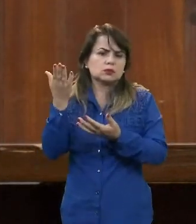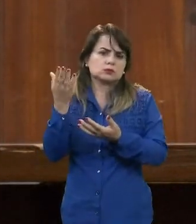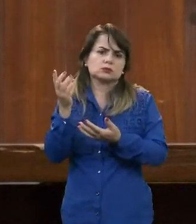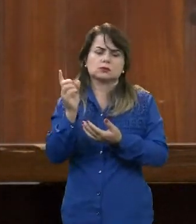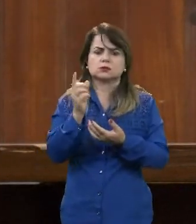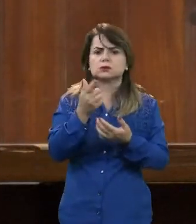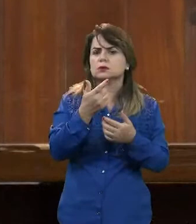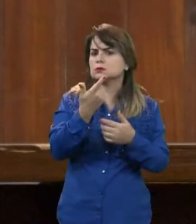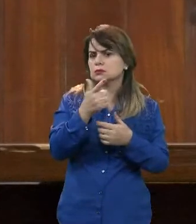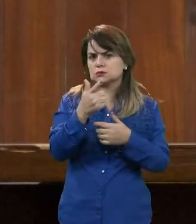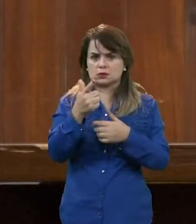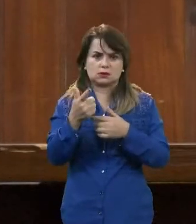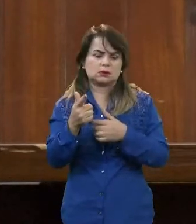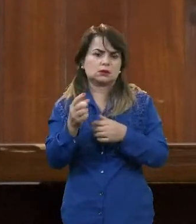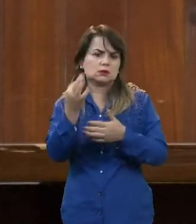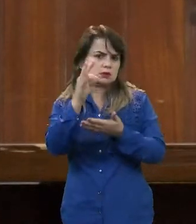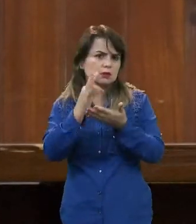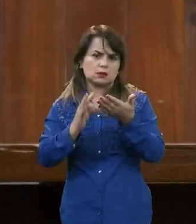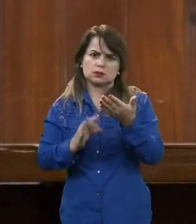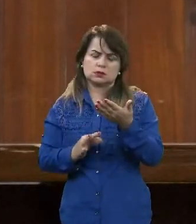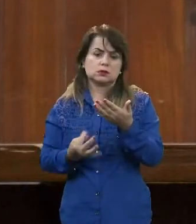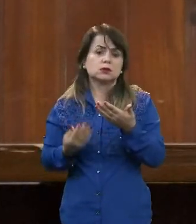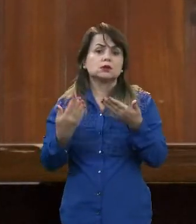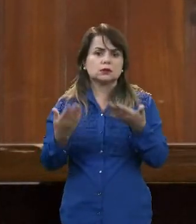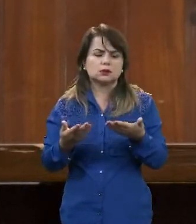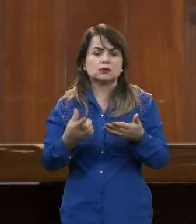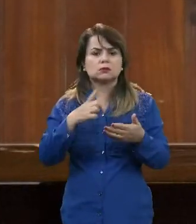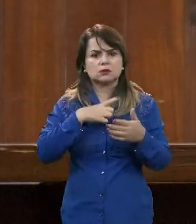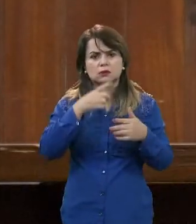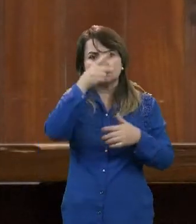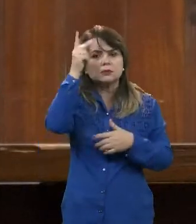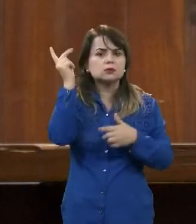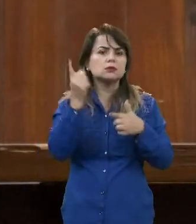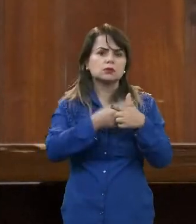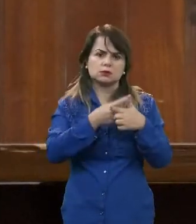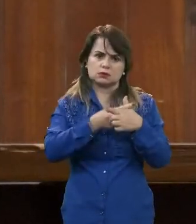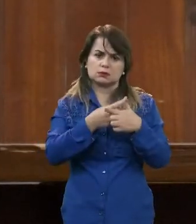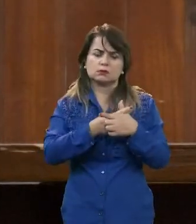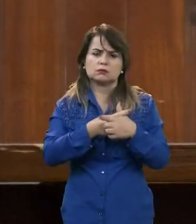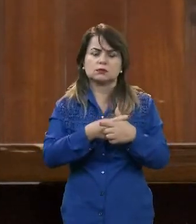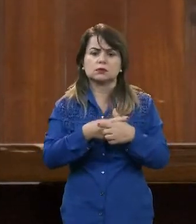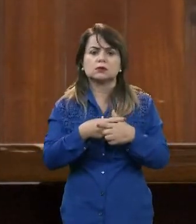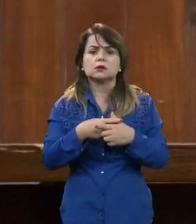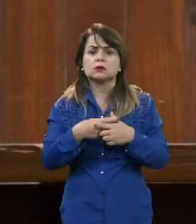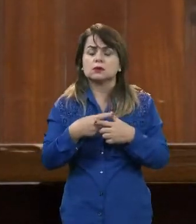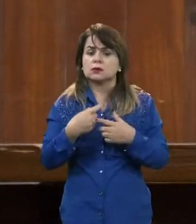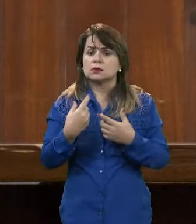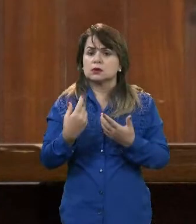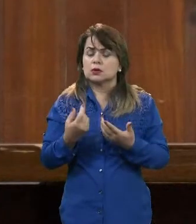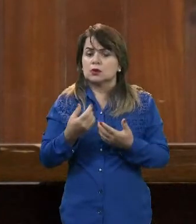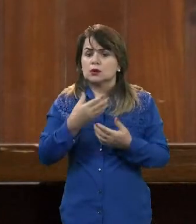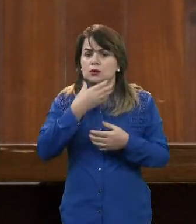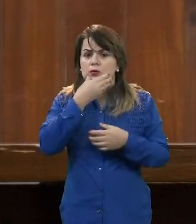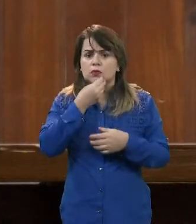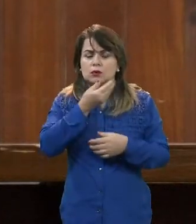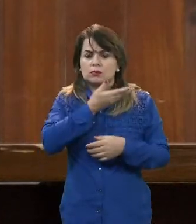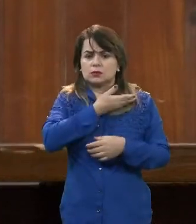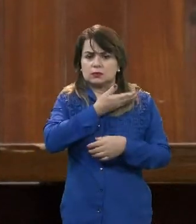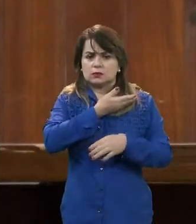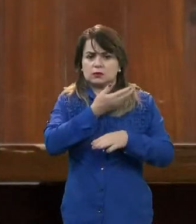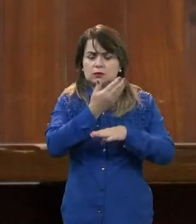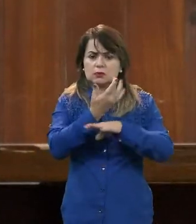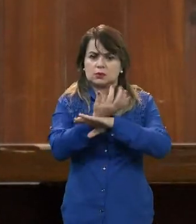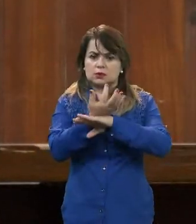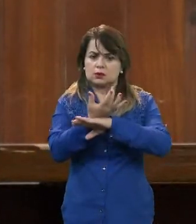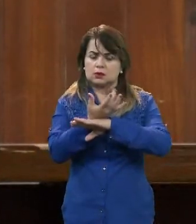não só pela questão de inadimplência, como colocado ali também pelo colega do Bradesco, mas também o olhar, né, presidente, assim, por se